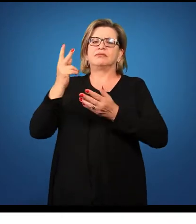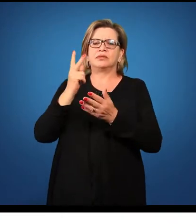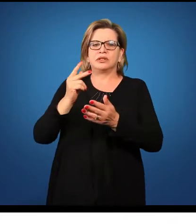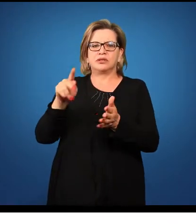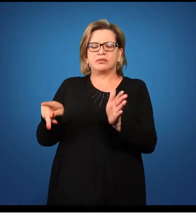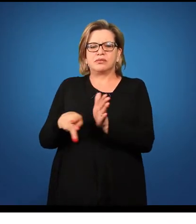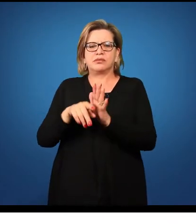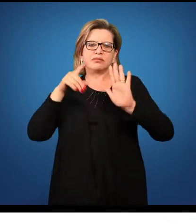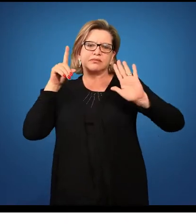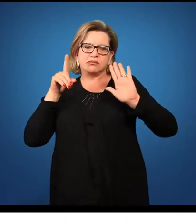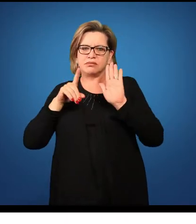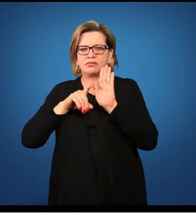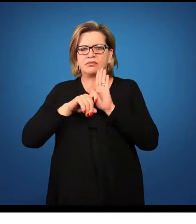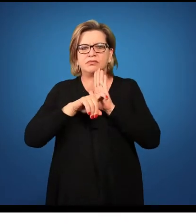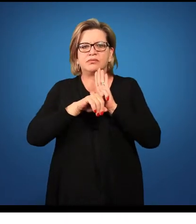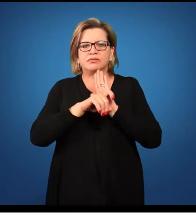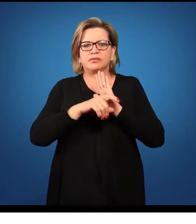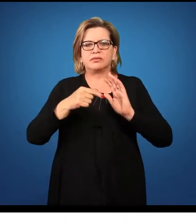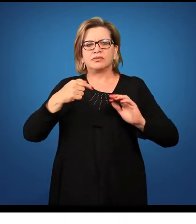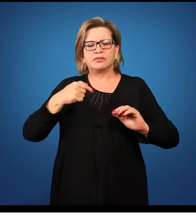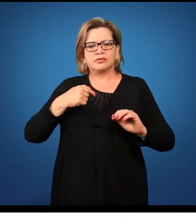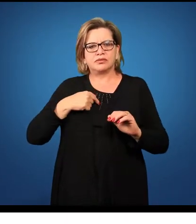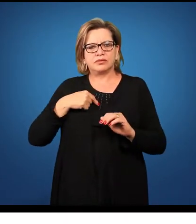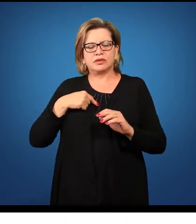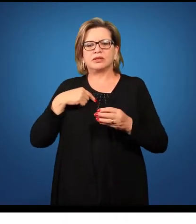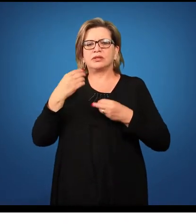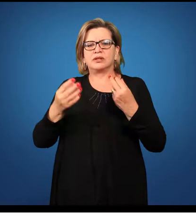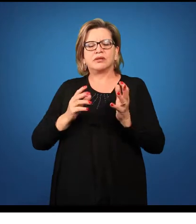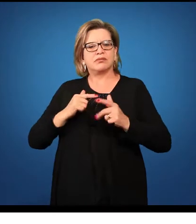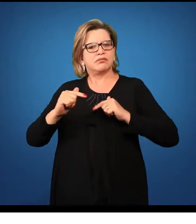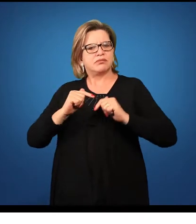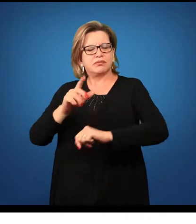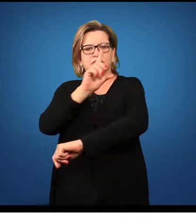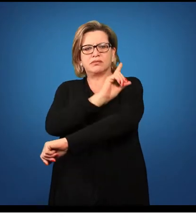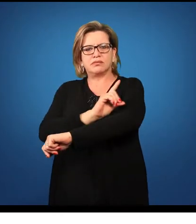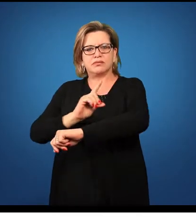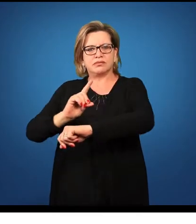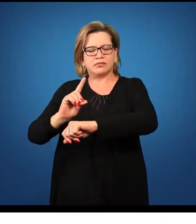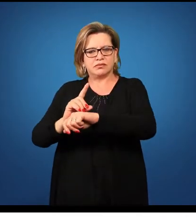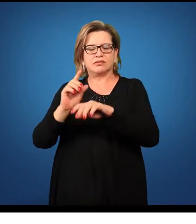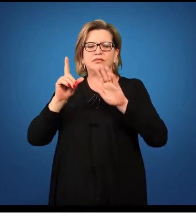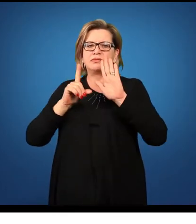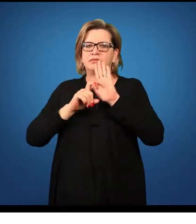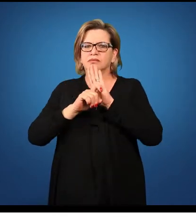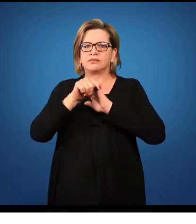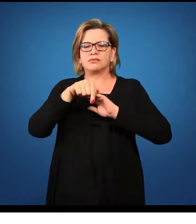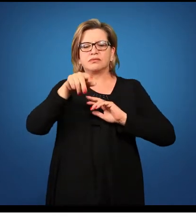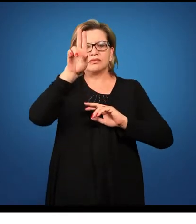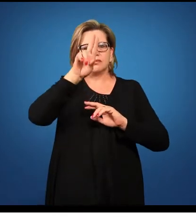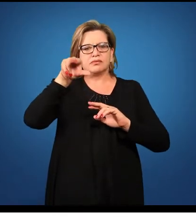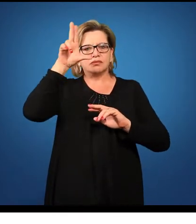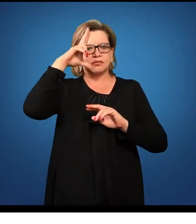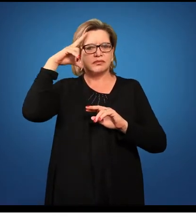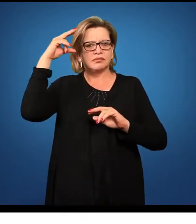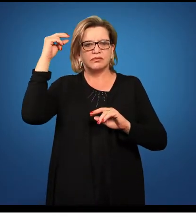supervisionado em Ciências Biológicas. Pertenço ao Departamento de Ciências Biológicas da Unicentro.